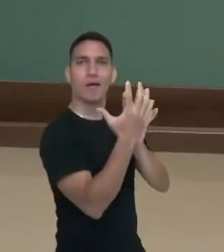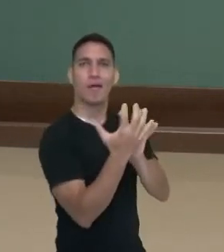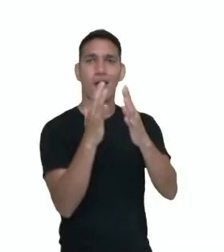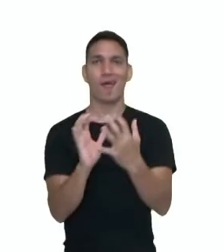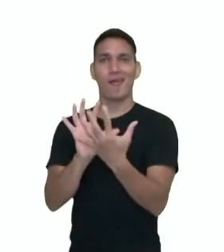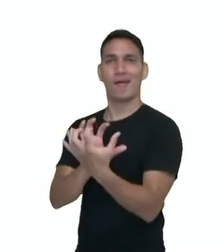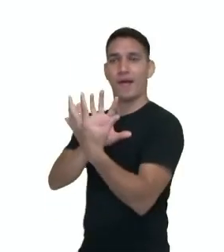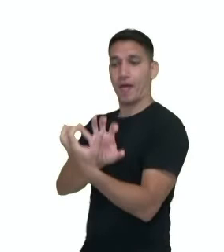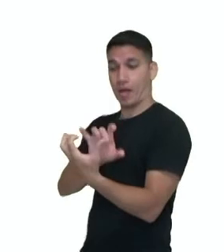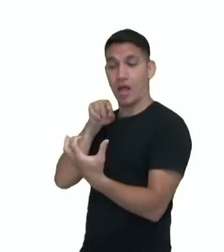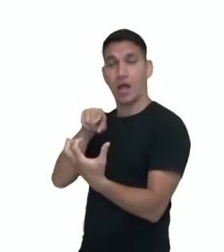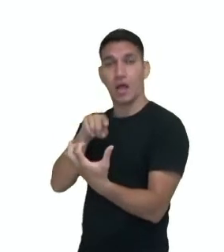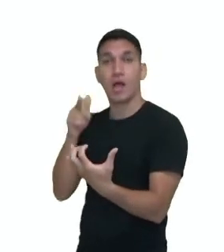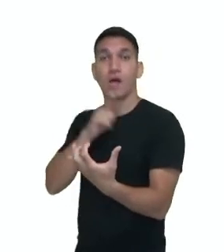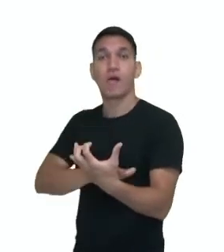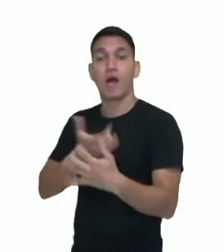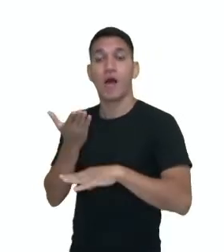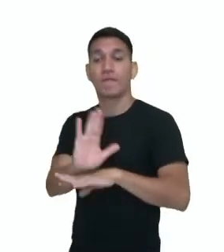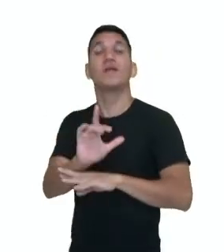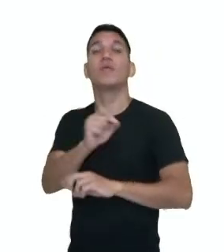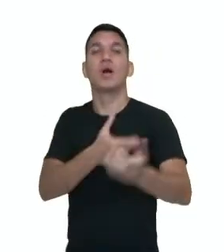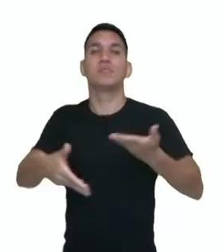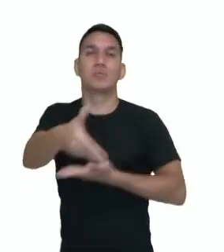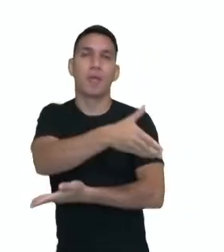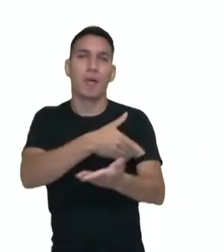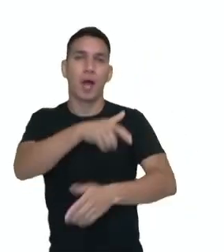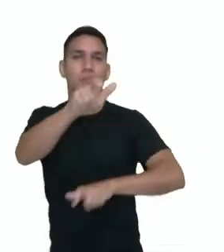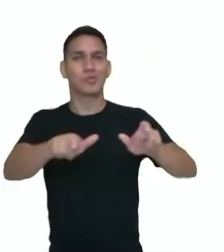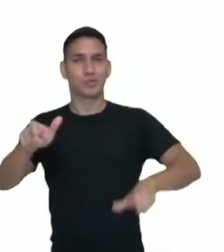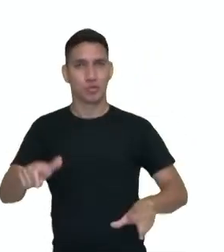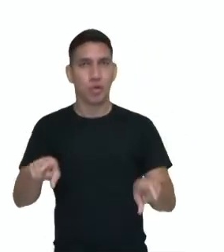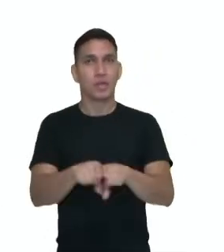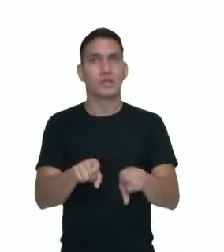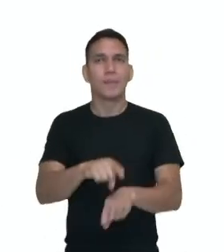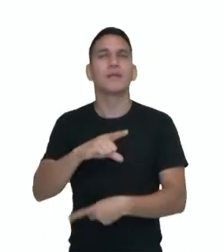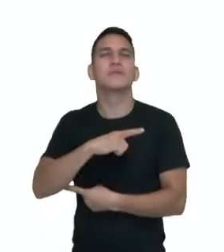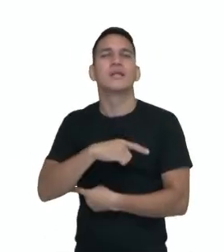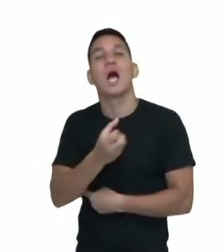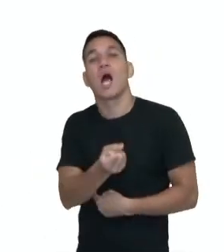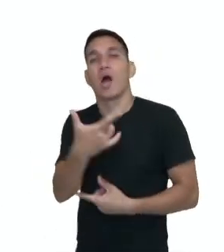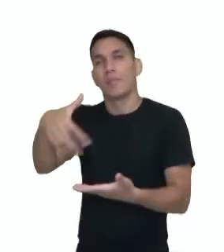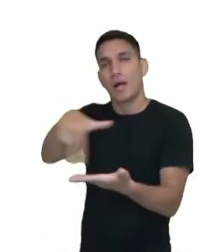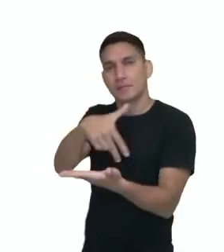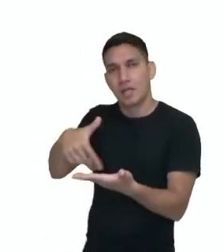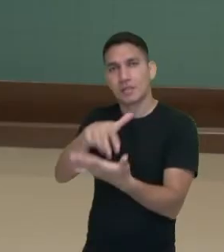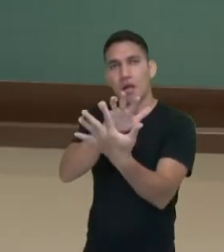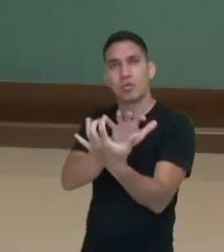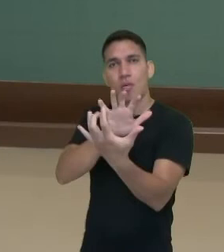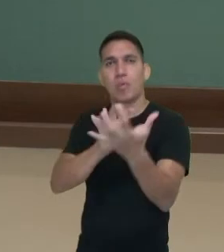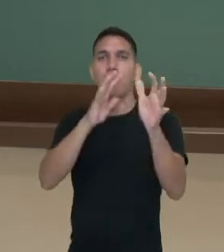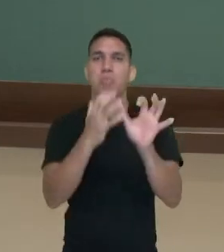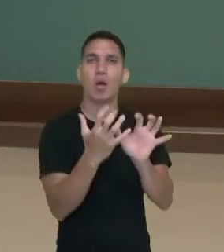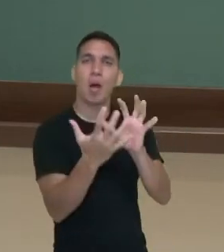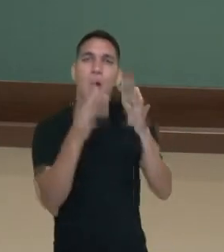favorecem a socialização das pessoas. Então, tem bastante dança circular, bastante dança de roda.